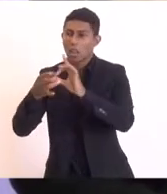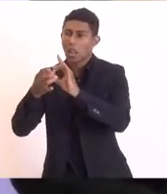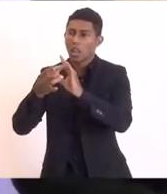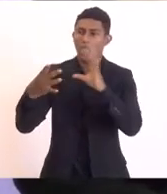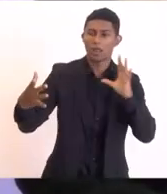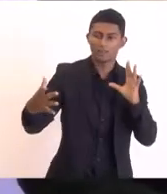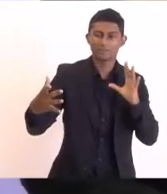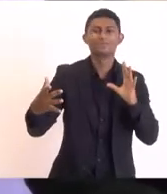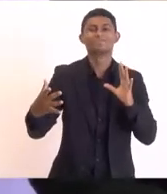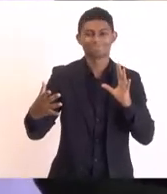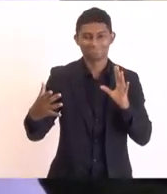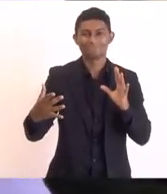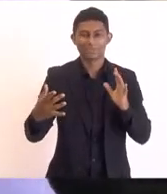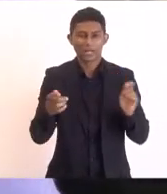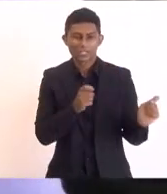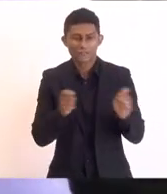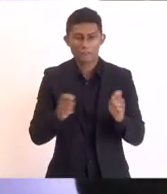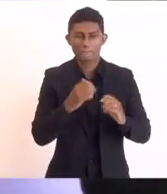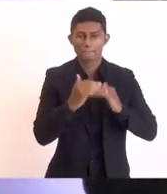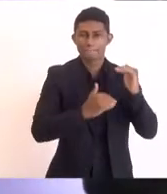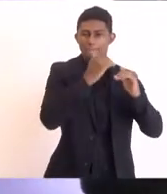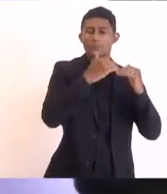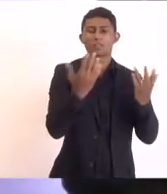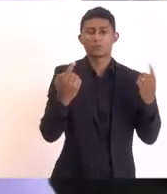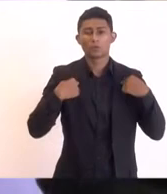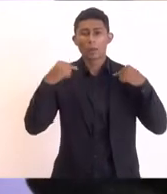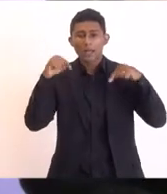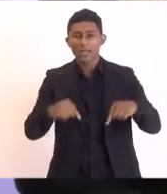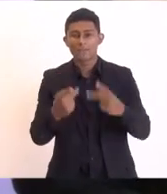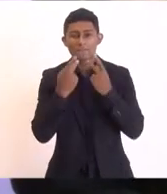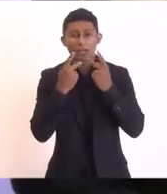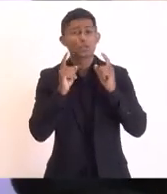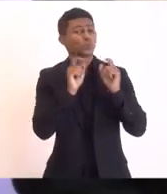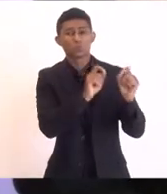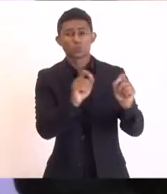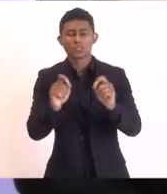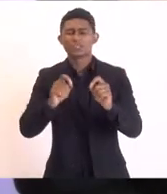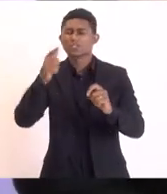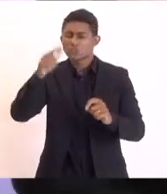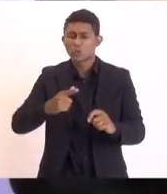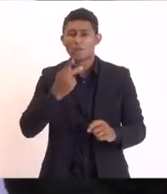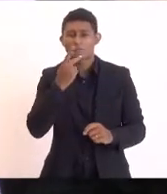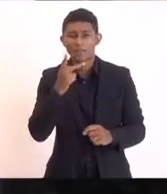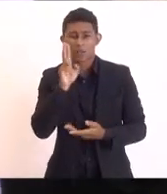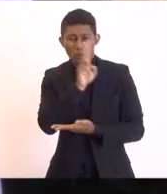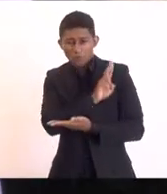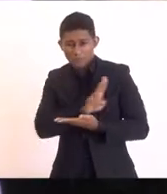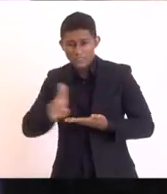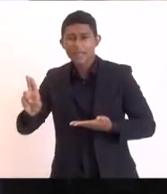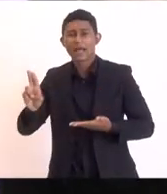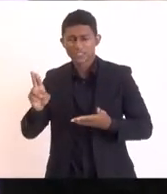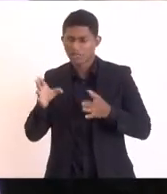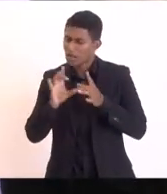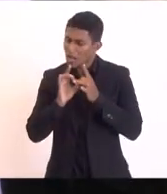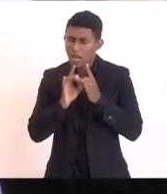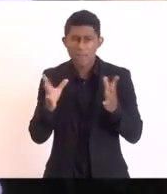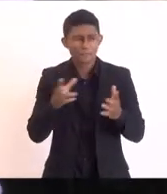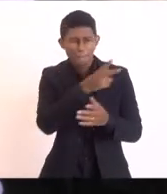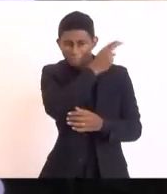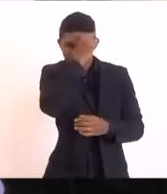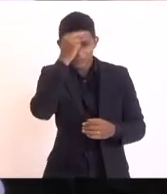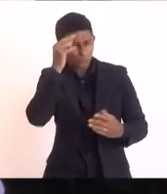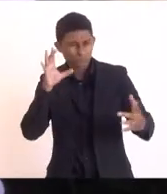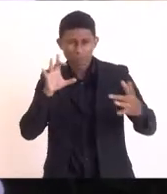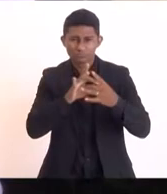para o seu desenvolvimento então aqui deixo novamente a Universidade a serviço da Prefeitura e para